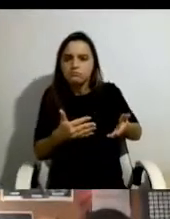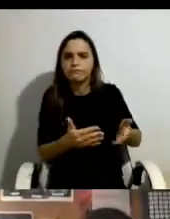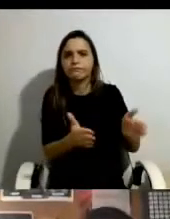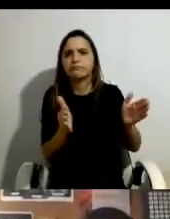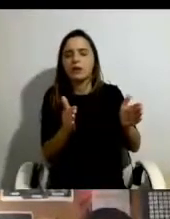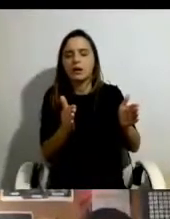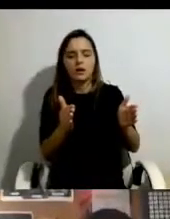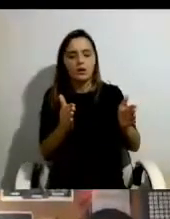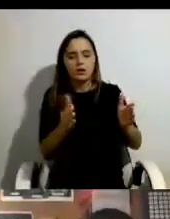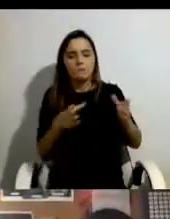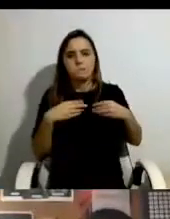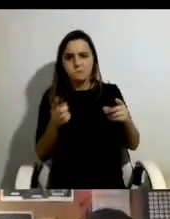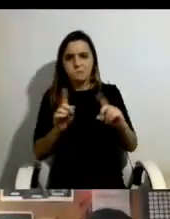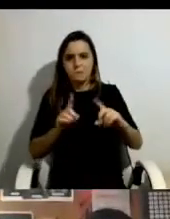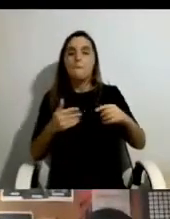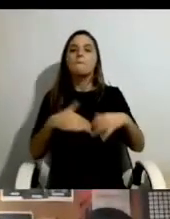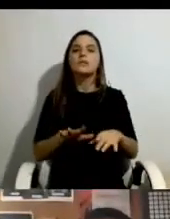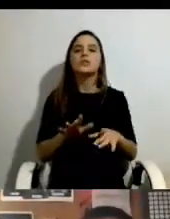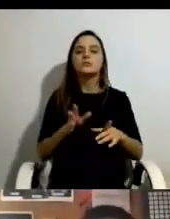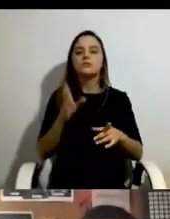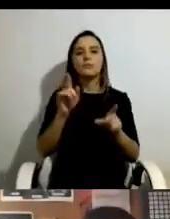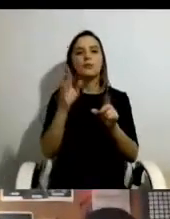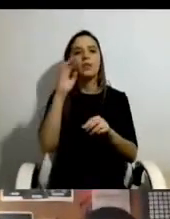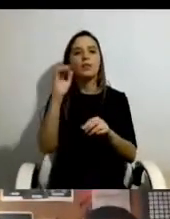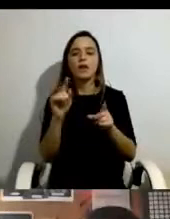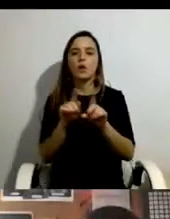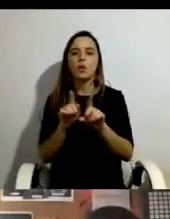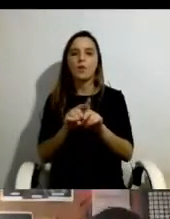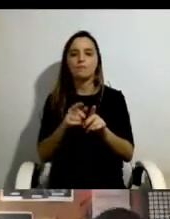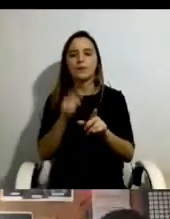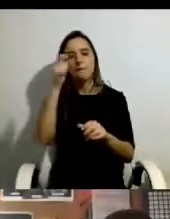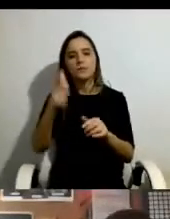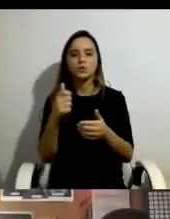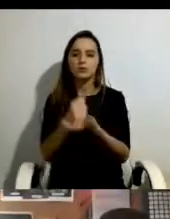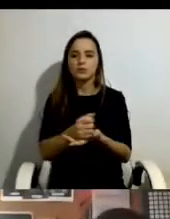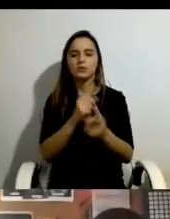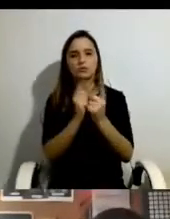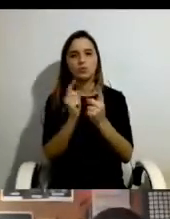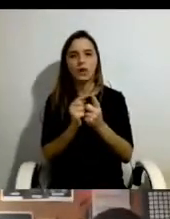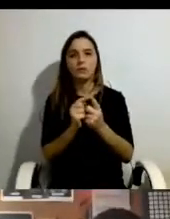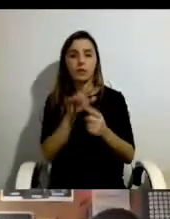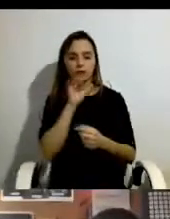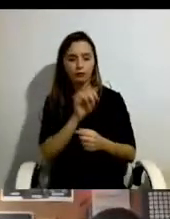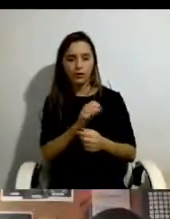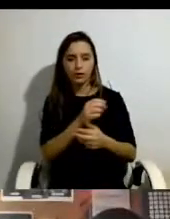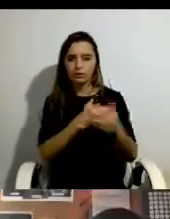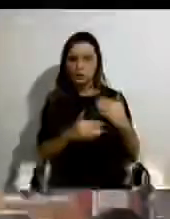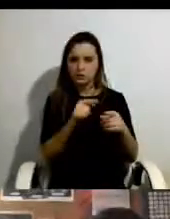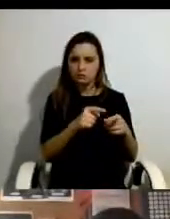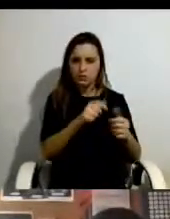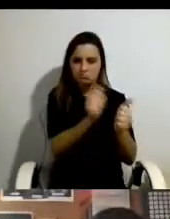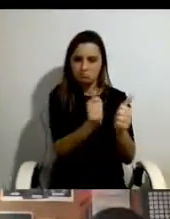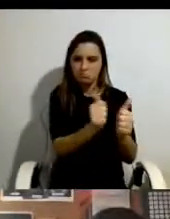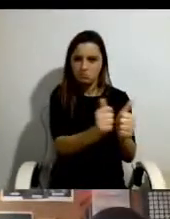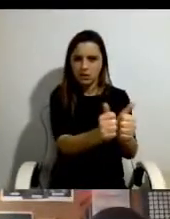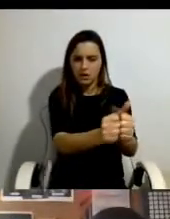concorda, mas a ideia e a figura do assistente pessoal, da assistente pessoal na vida das pessoas e, de